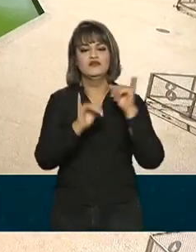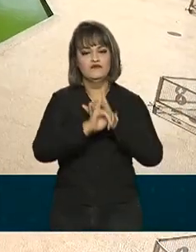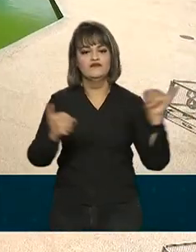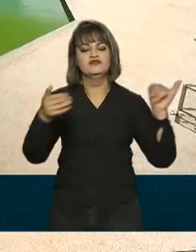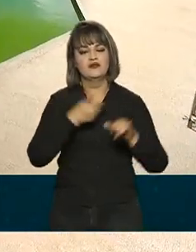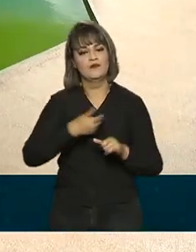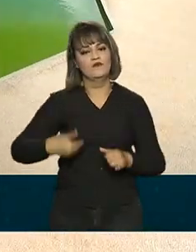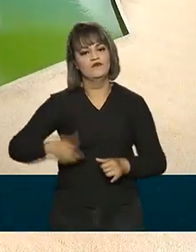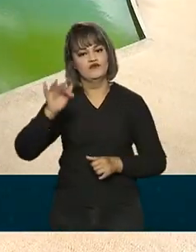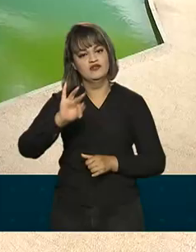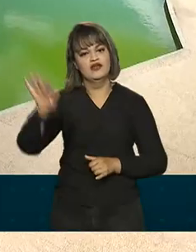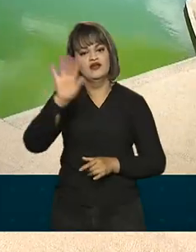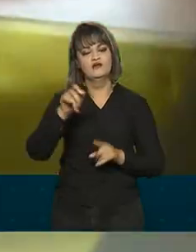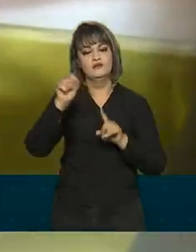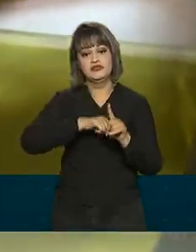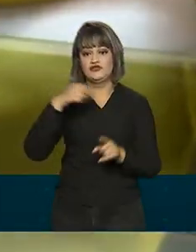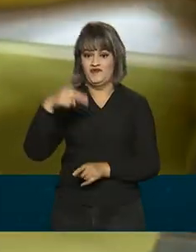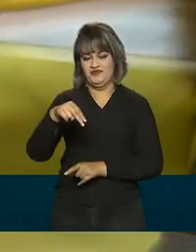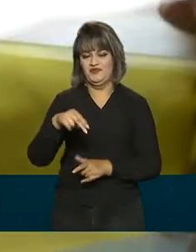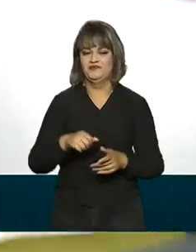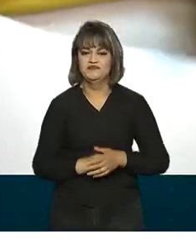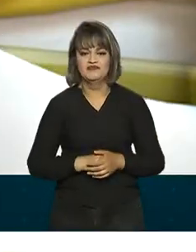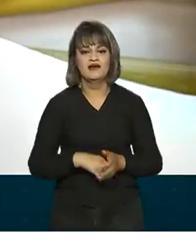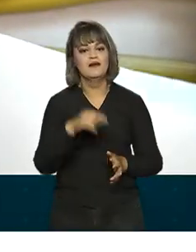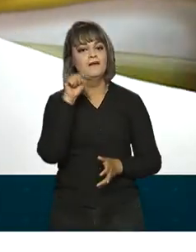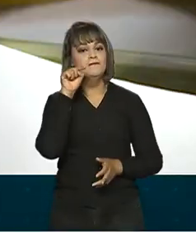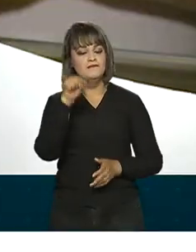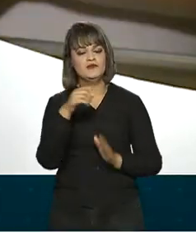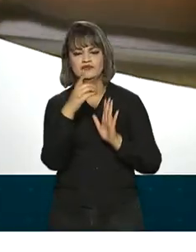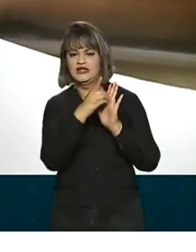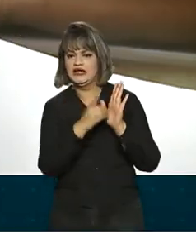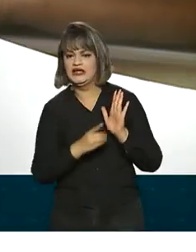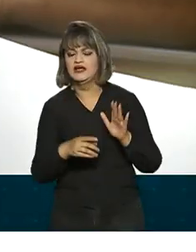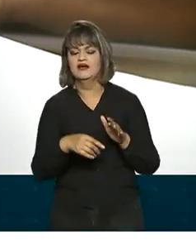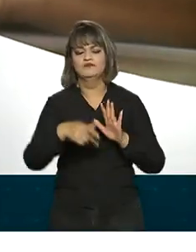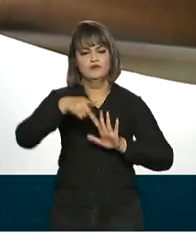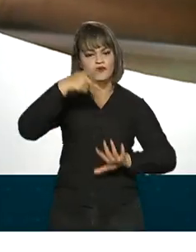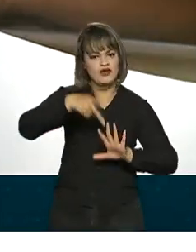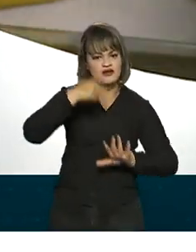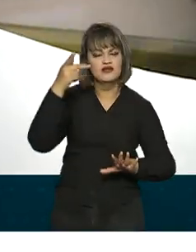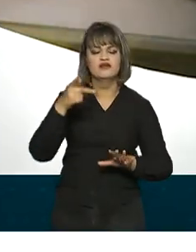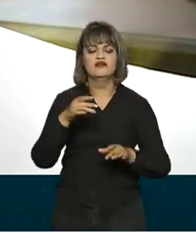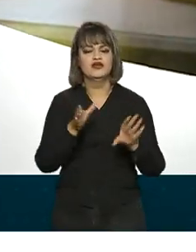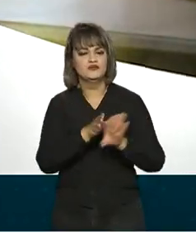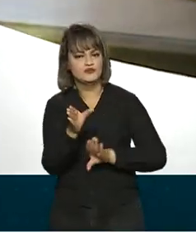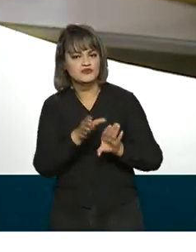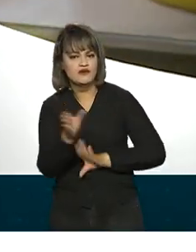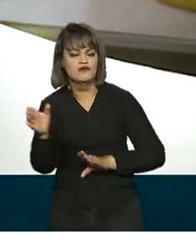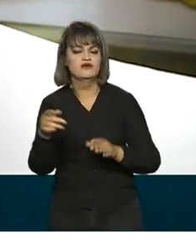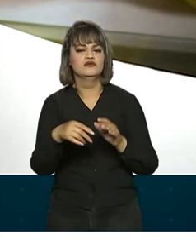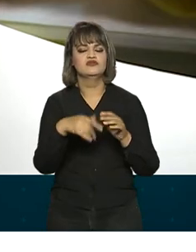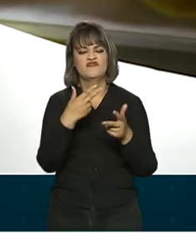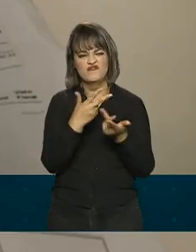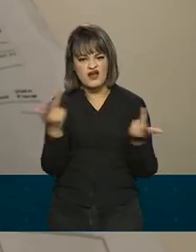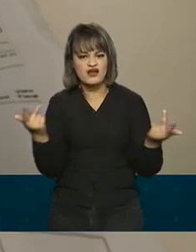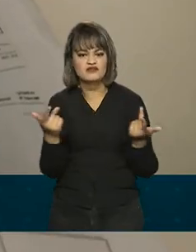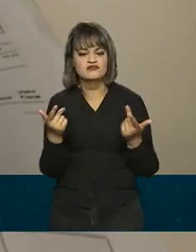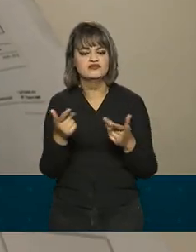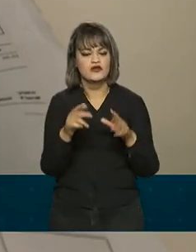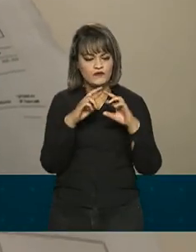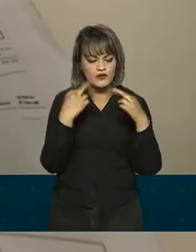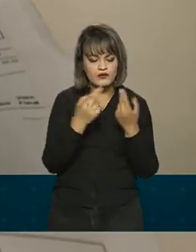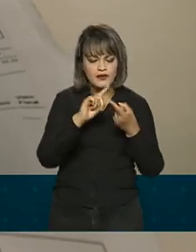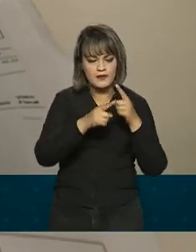pelo governo federal em novembro. Mais de mil decretos, portarias e instruções normativas trabalhistas foram